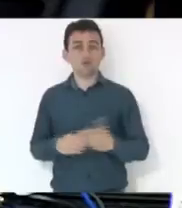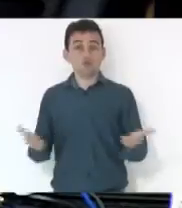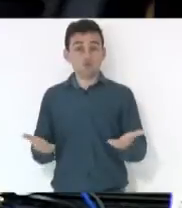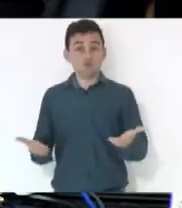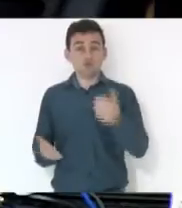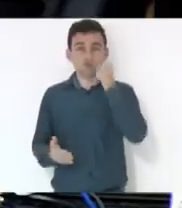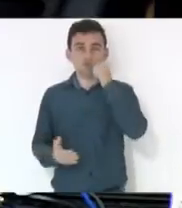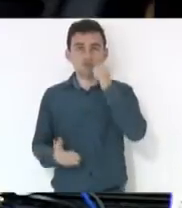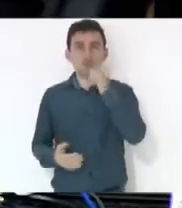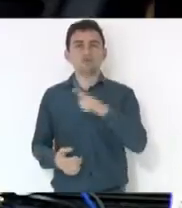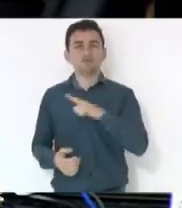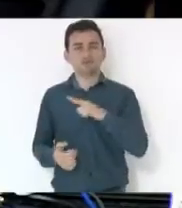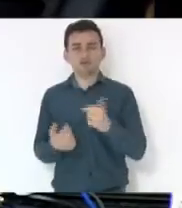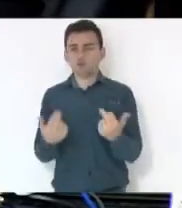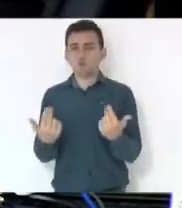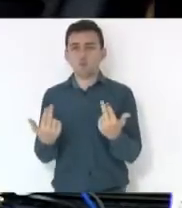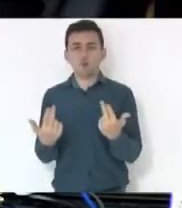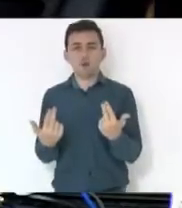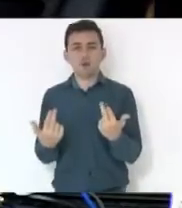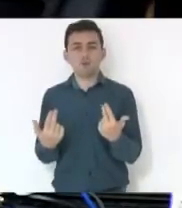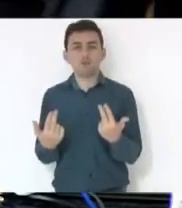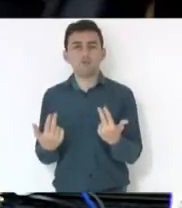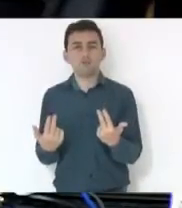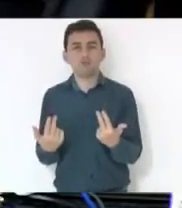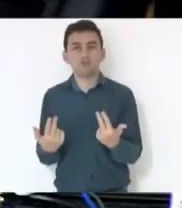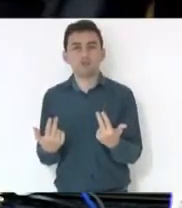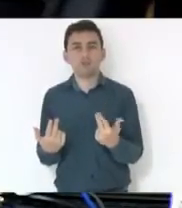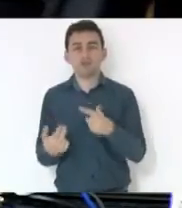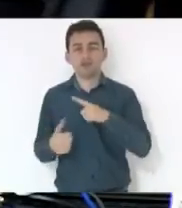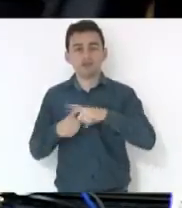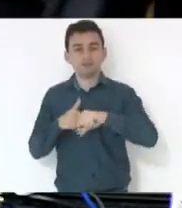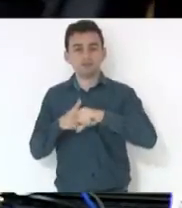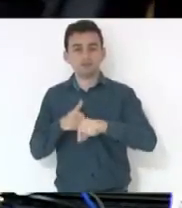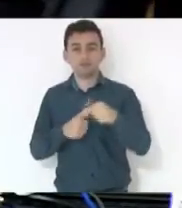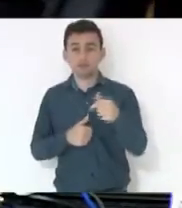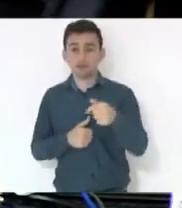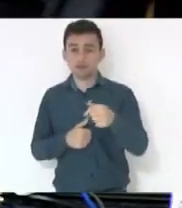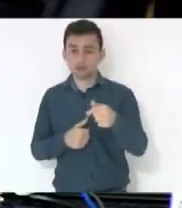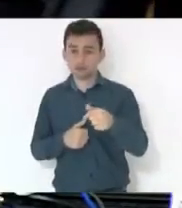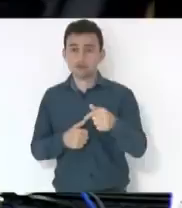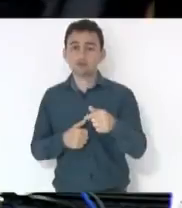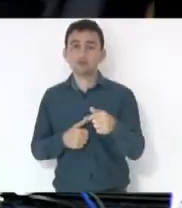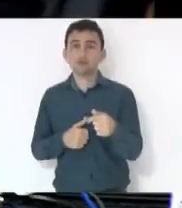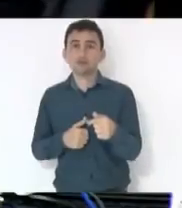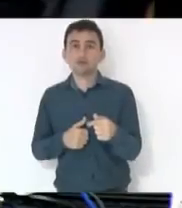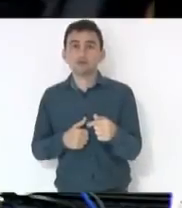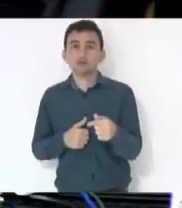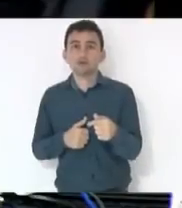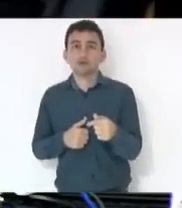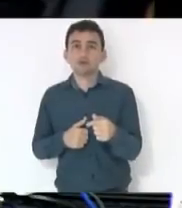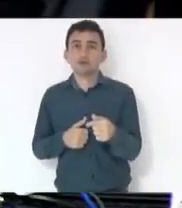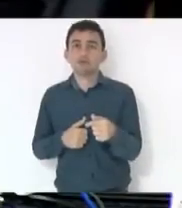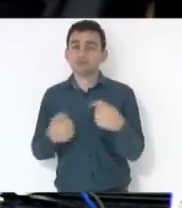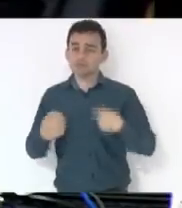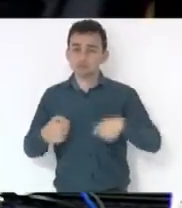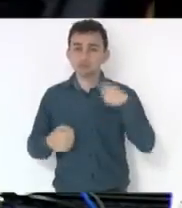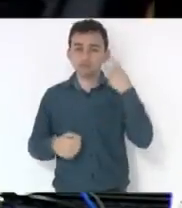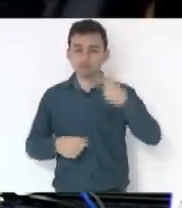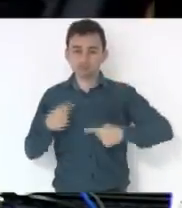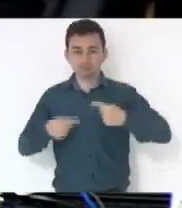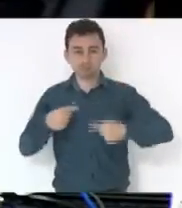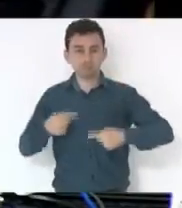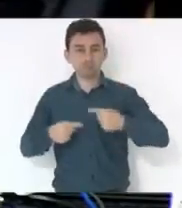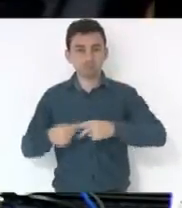ela tem um grau de igualdade, mas ela precisa ainda, segundo o artigo 7º da Constituição Federal, termos algumas políticas públicas em seu interesse,